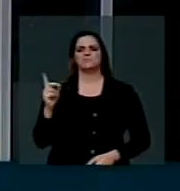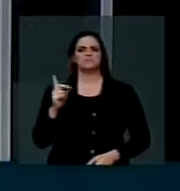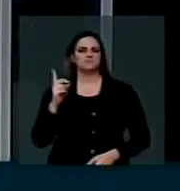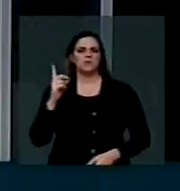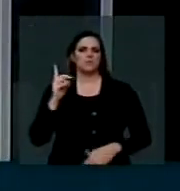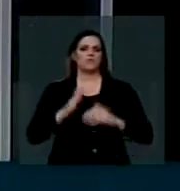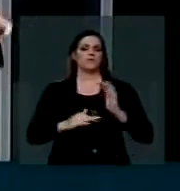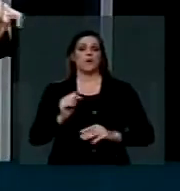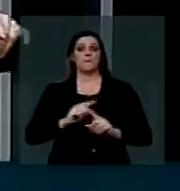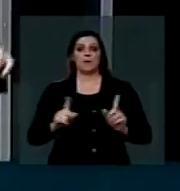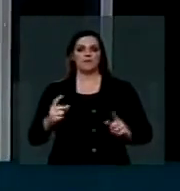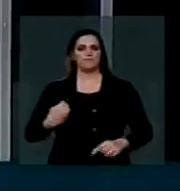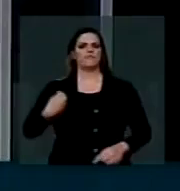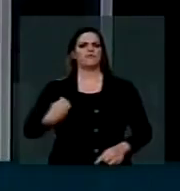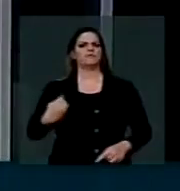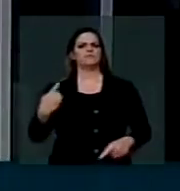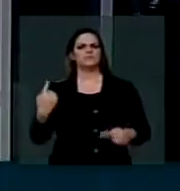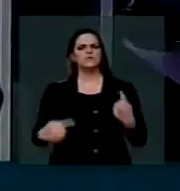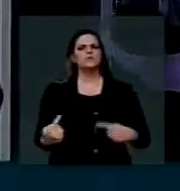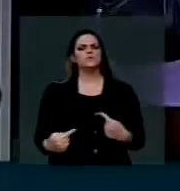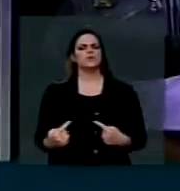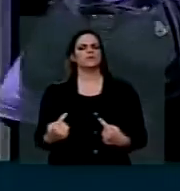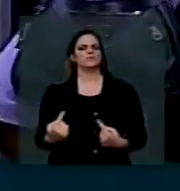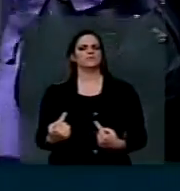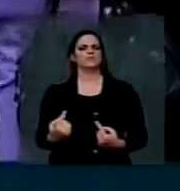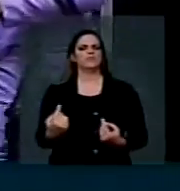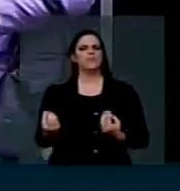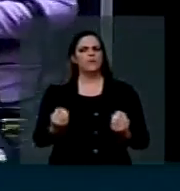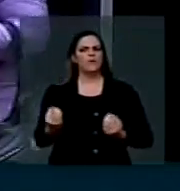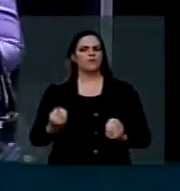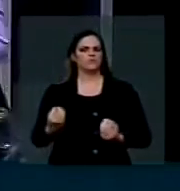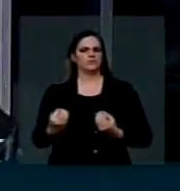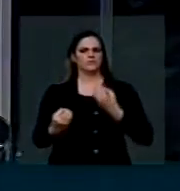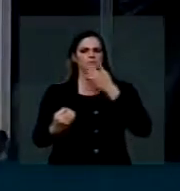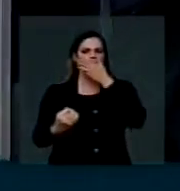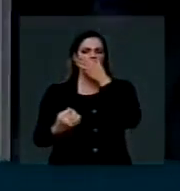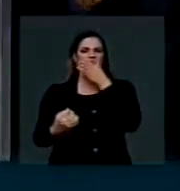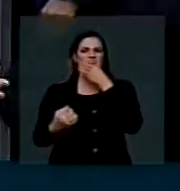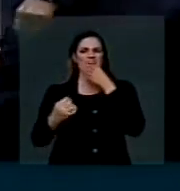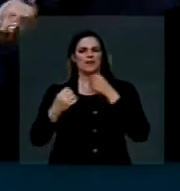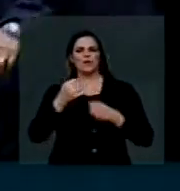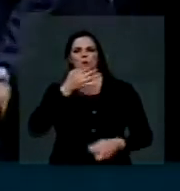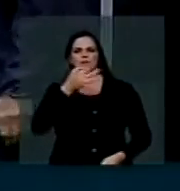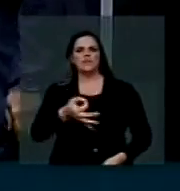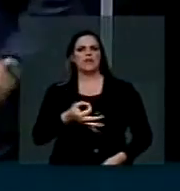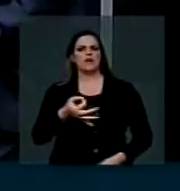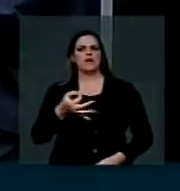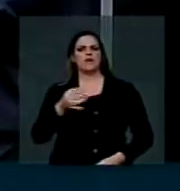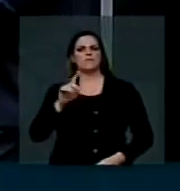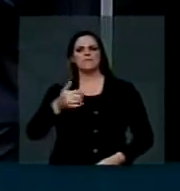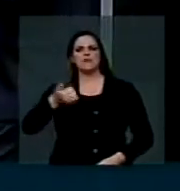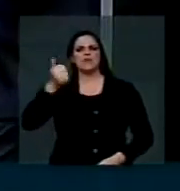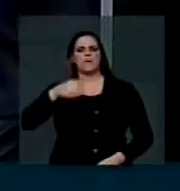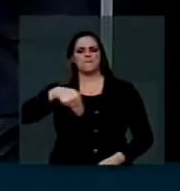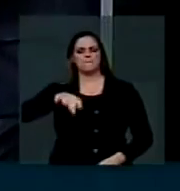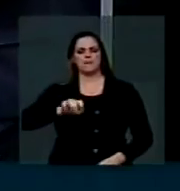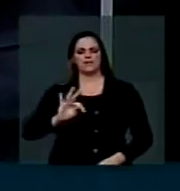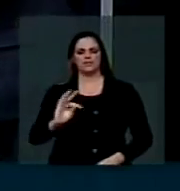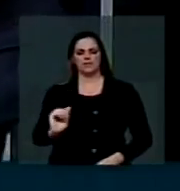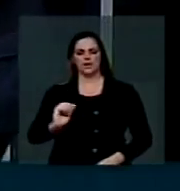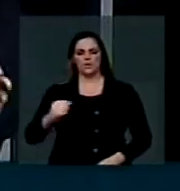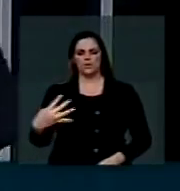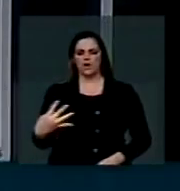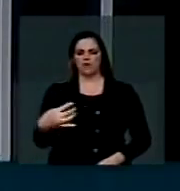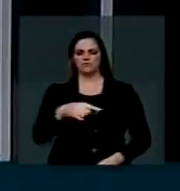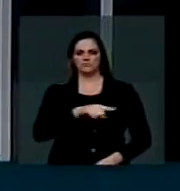estiveram presentes discutindo o que vem como o ideal para a Meta 4. Meta 4, para vocês